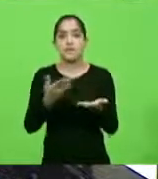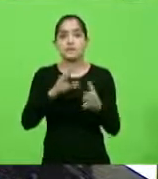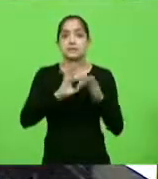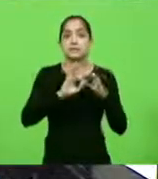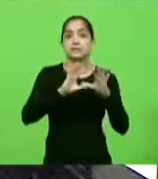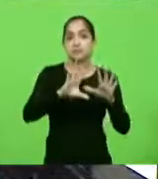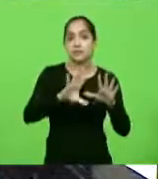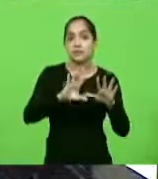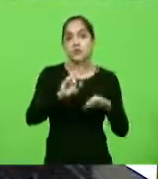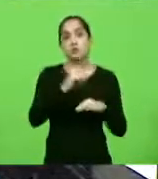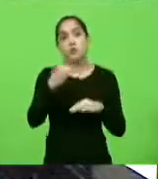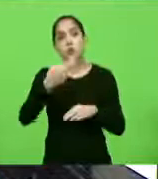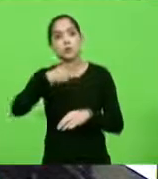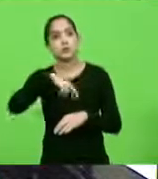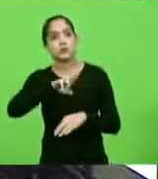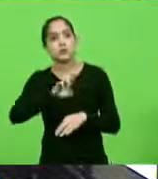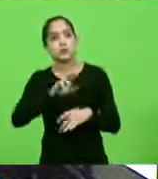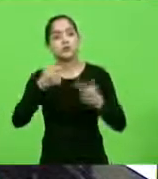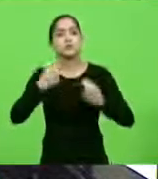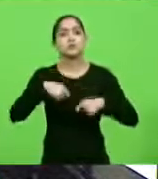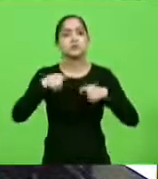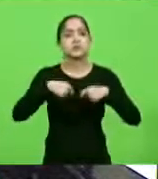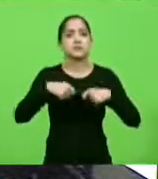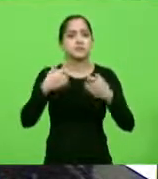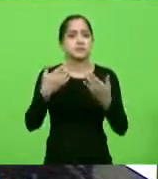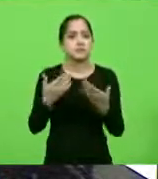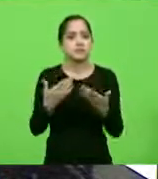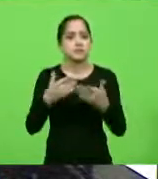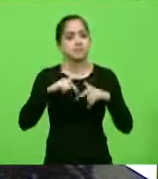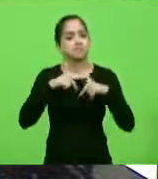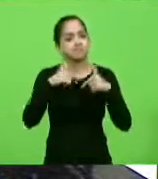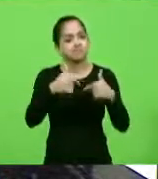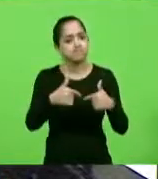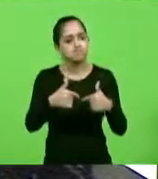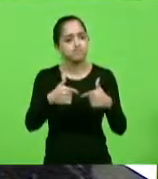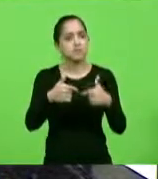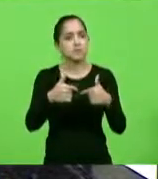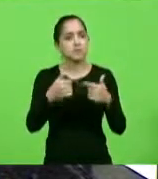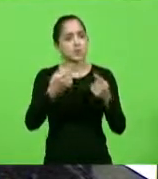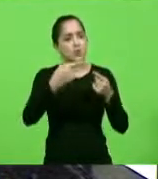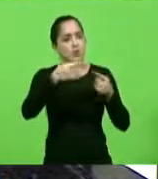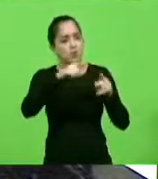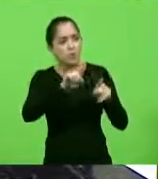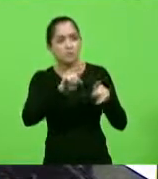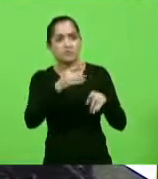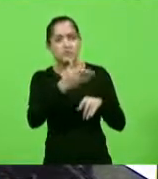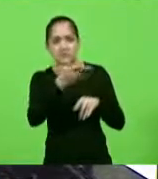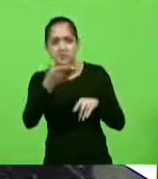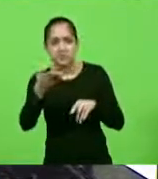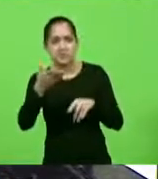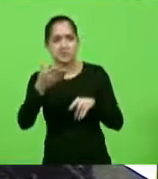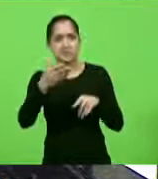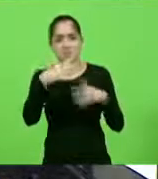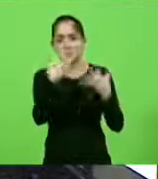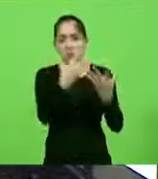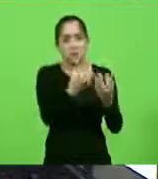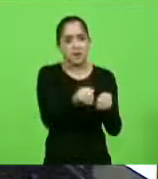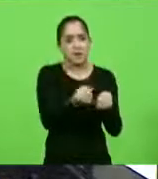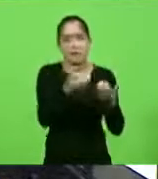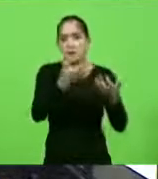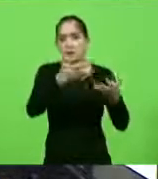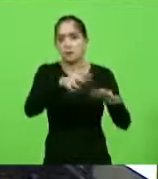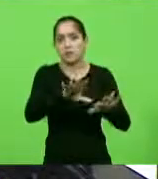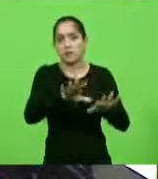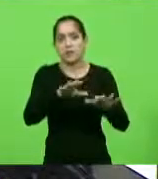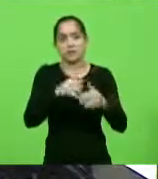liberdade, ou na religião, precisamos nos manifestar contra esses pregadores da antirreligião, contra